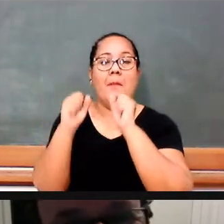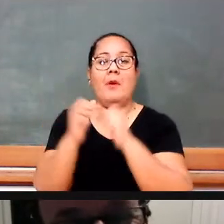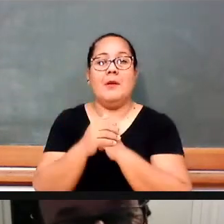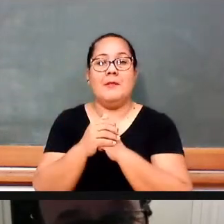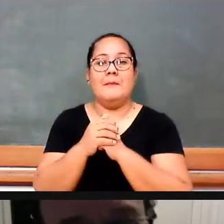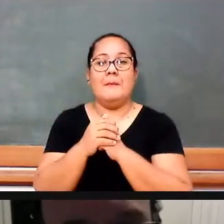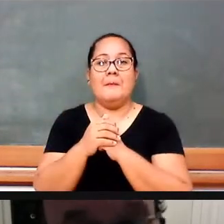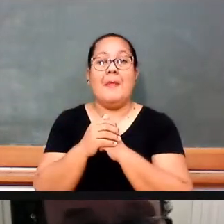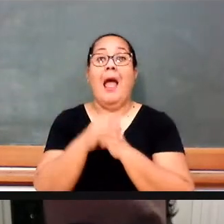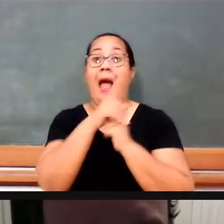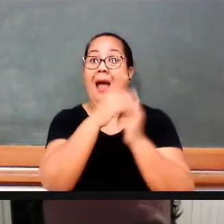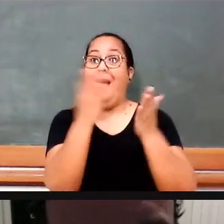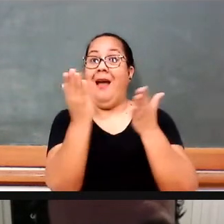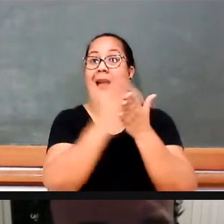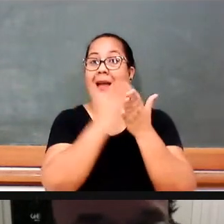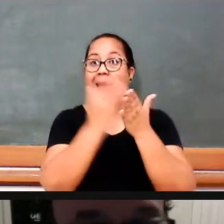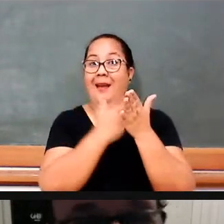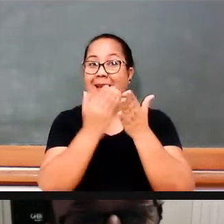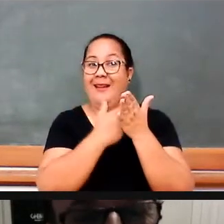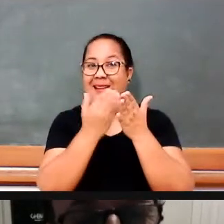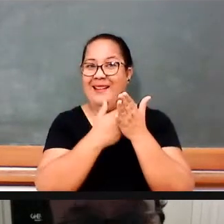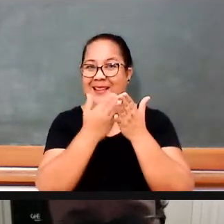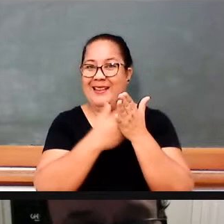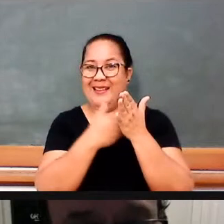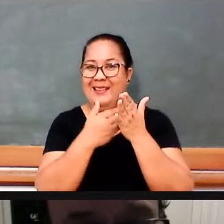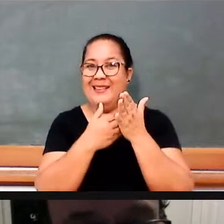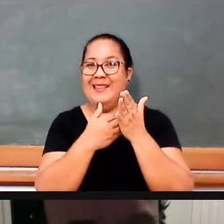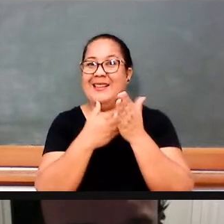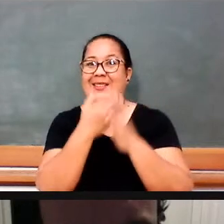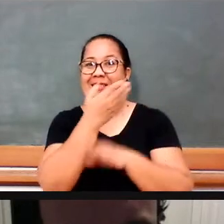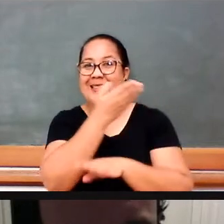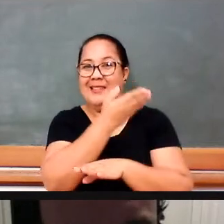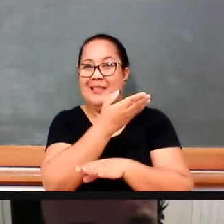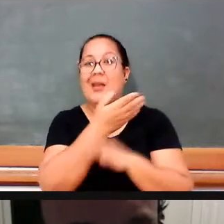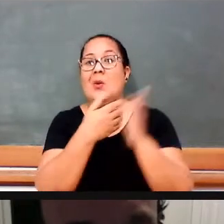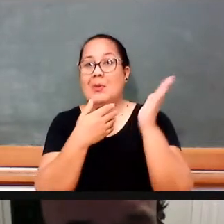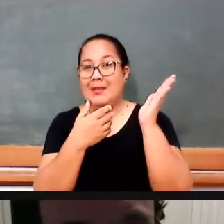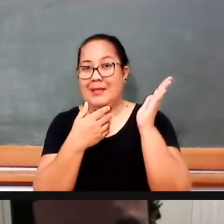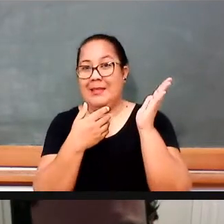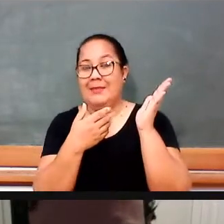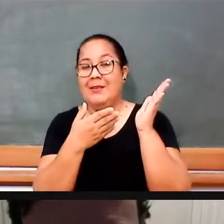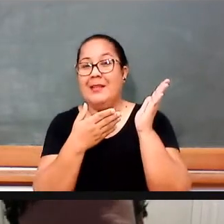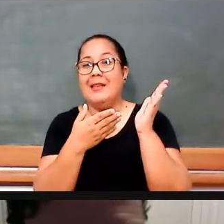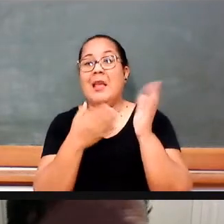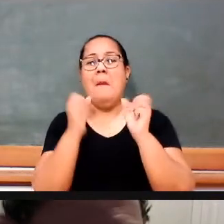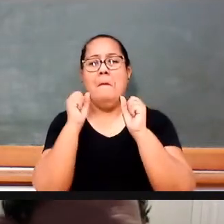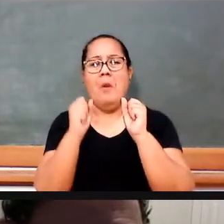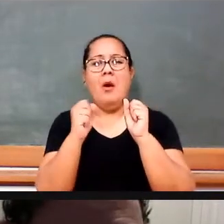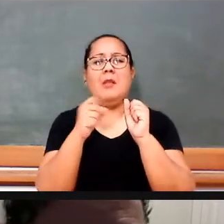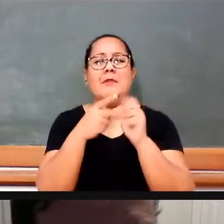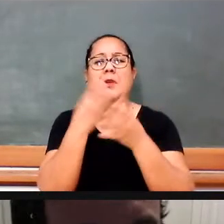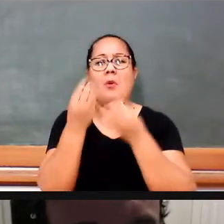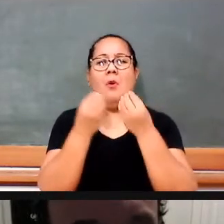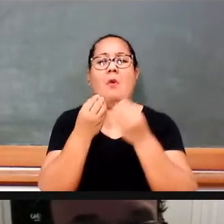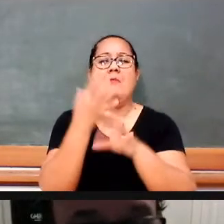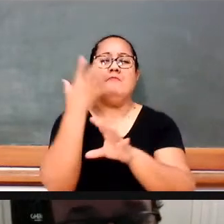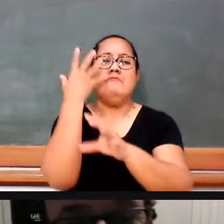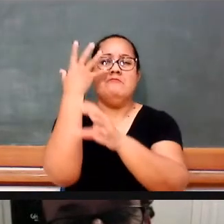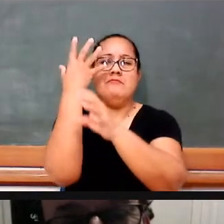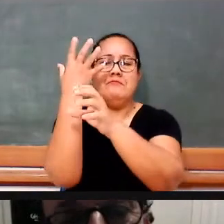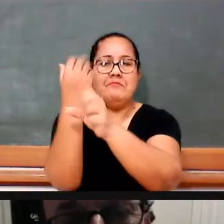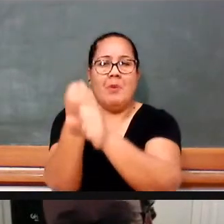Isso, esse livro está aí gratuitamente, é só baixar aí, vai no site, é um dos últimos trabalhos que a gente